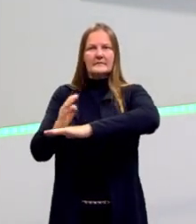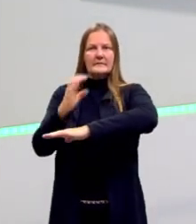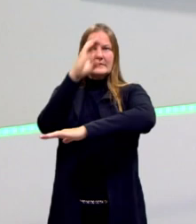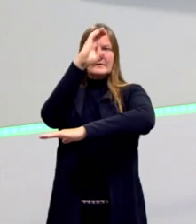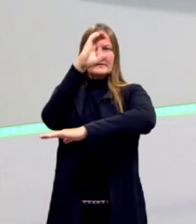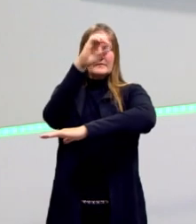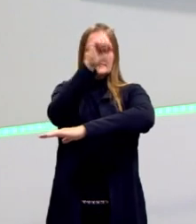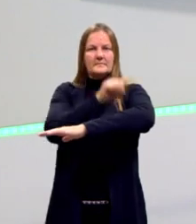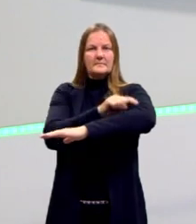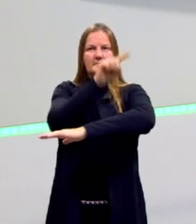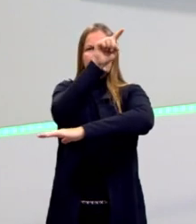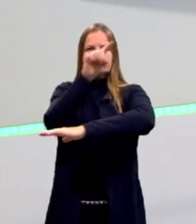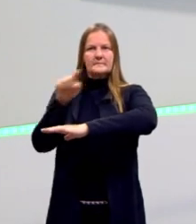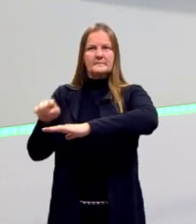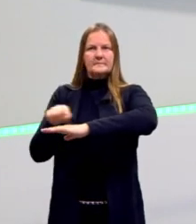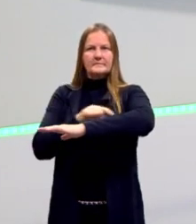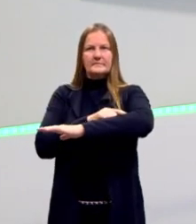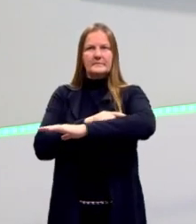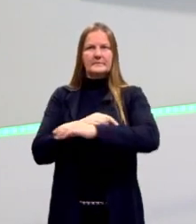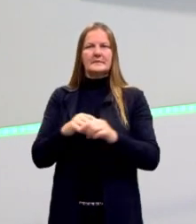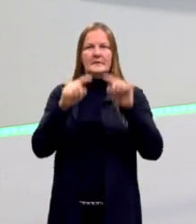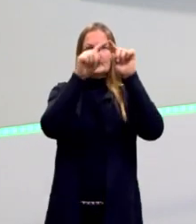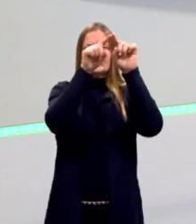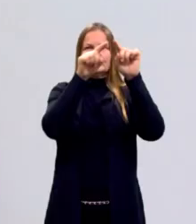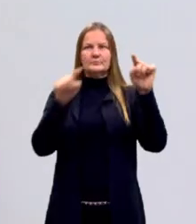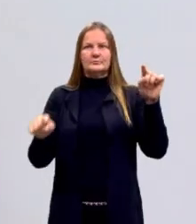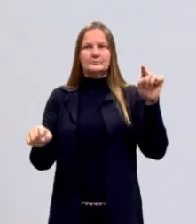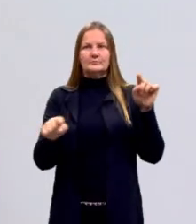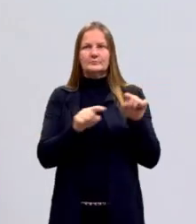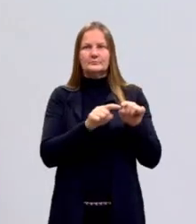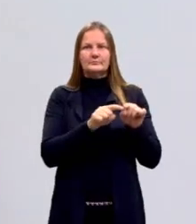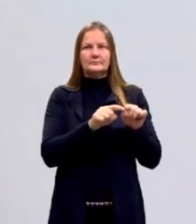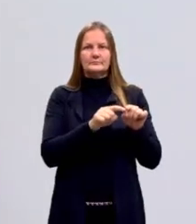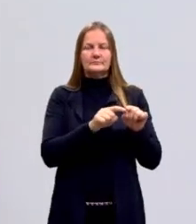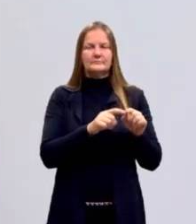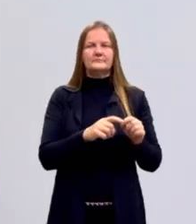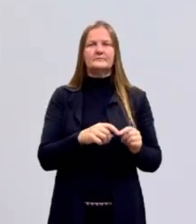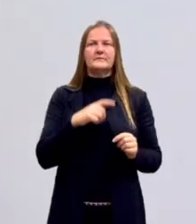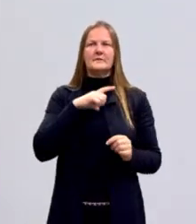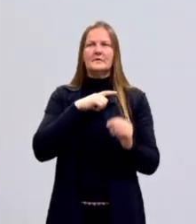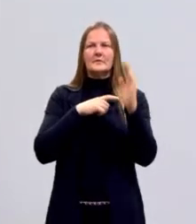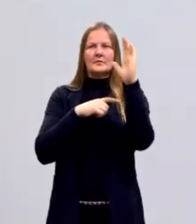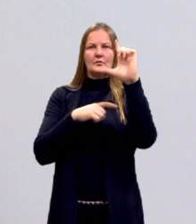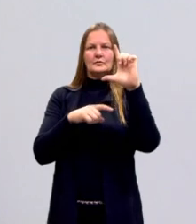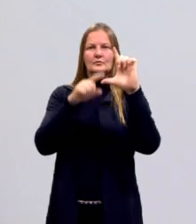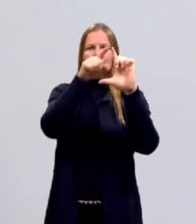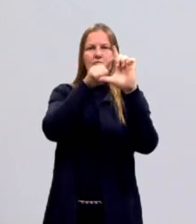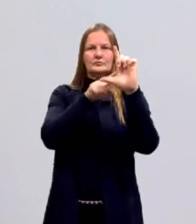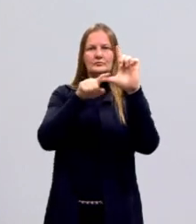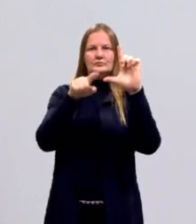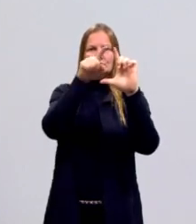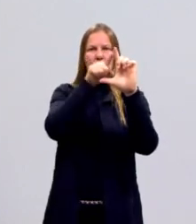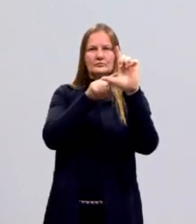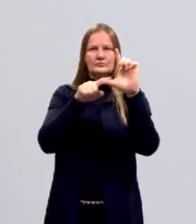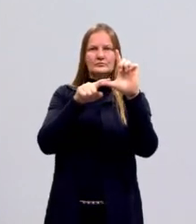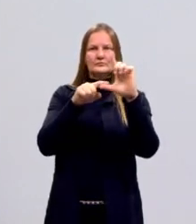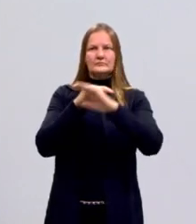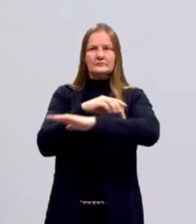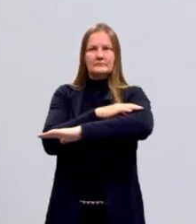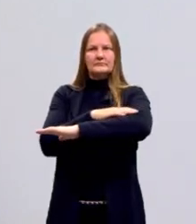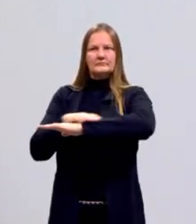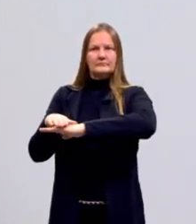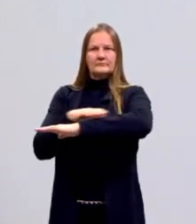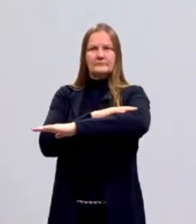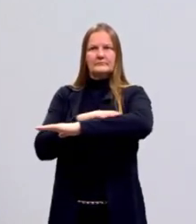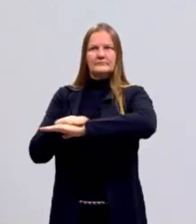visualizar então o ângulo interno, que seria o ângulo de 90 graus, ele está exatamente aqui sobre o vértice A